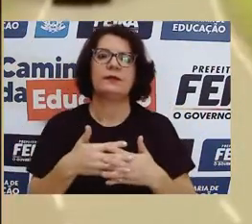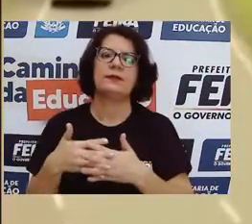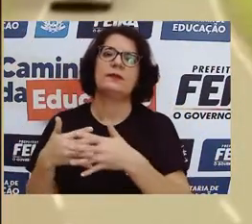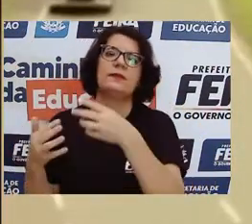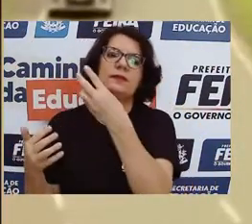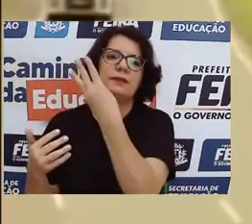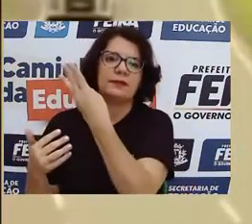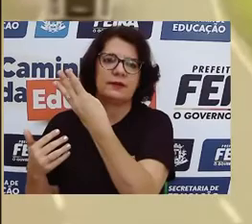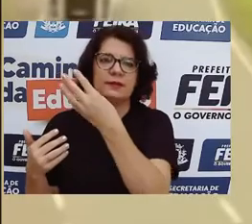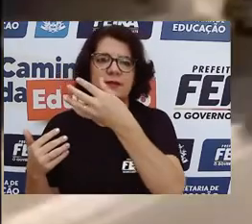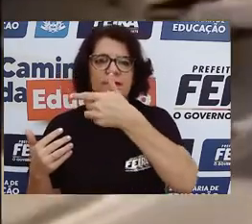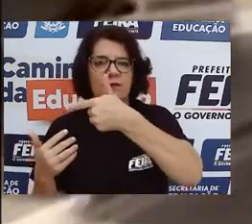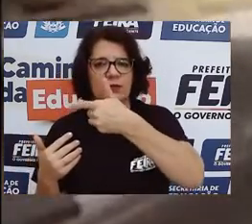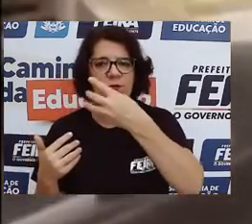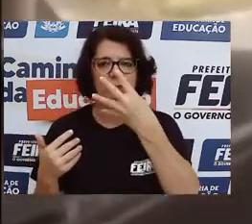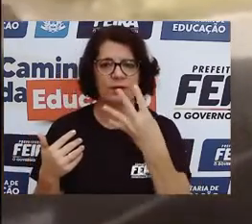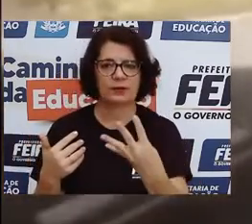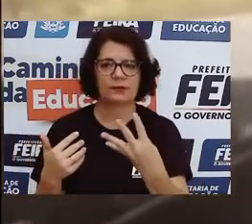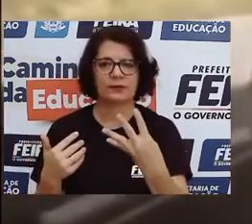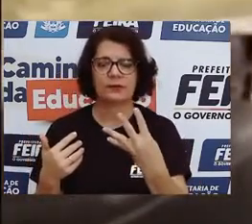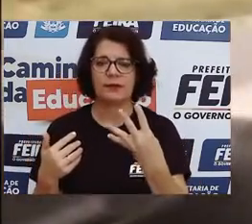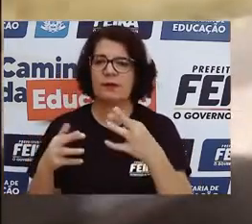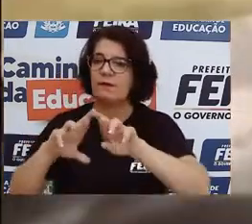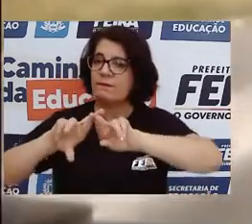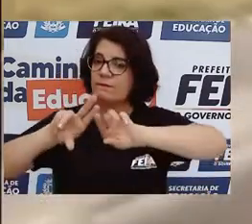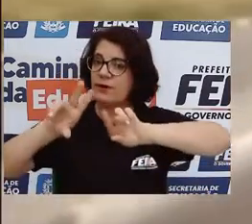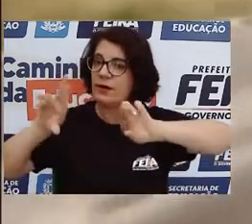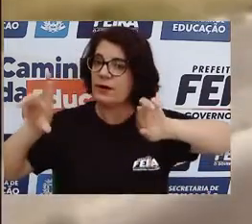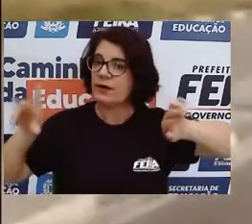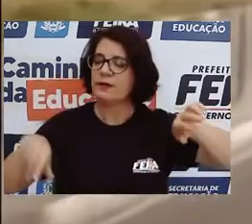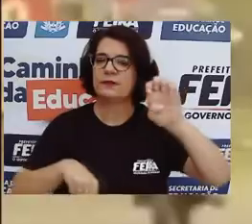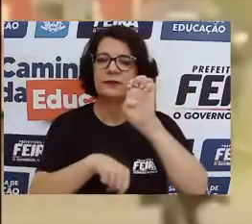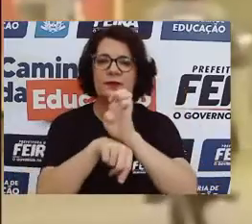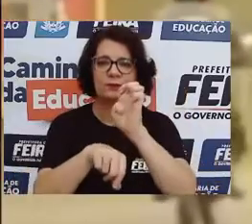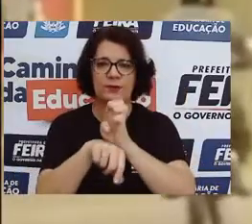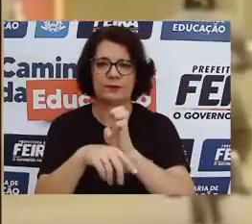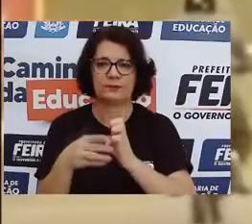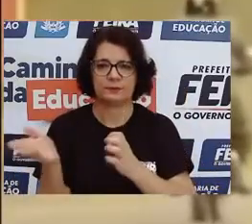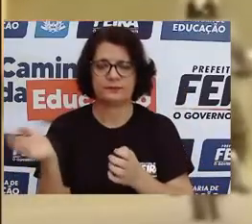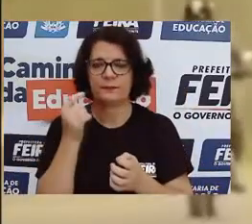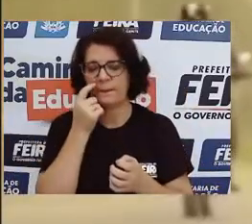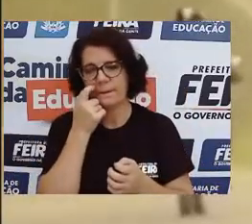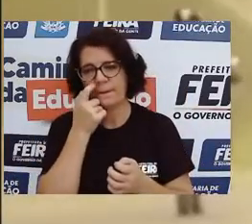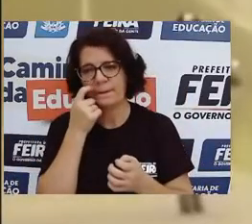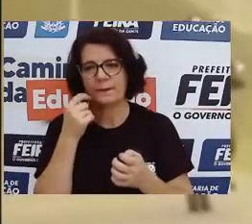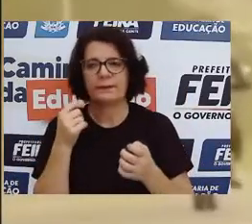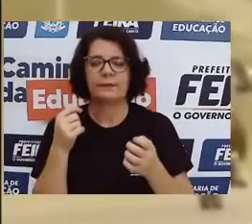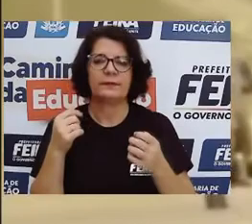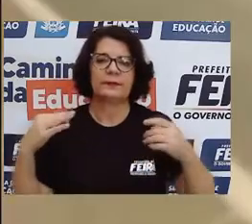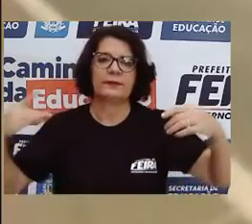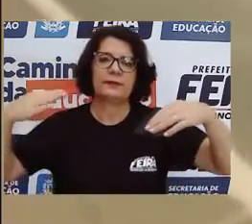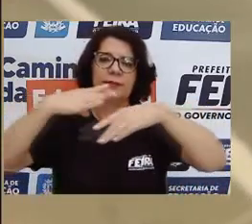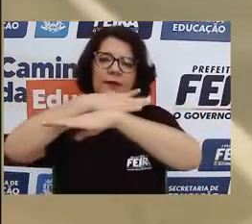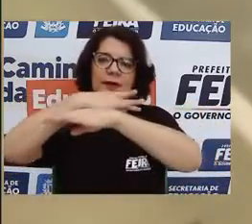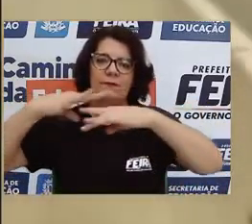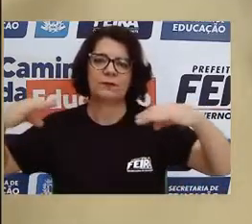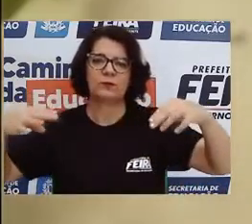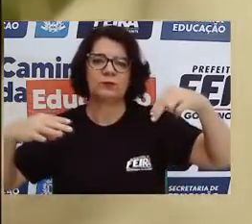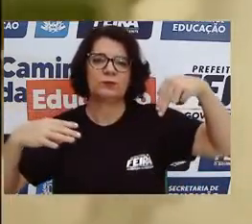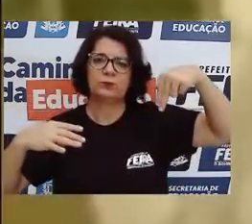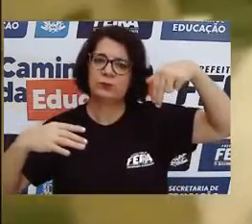324. Além de várias estaduais, funcionando como ponto de passagem para o tráfego que vem do sul,